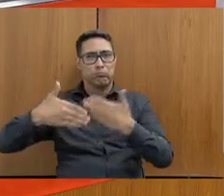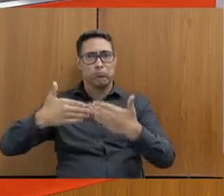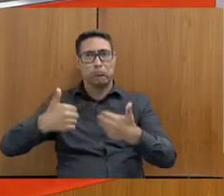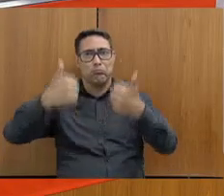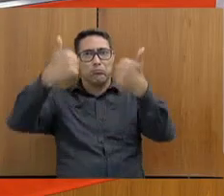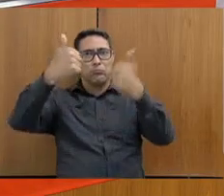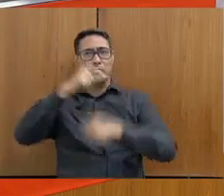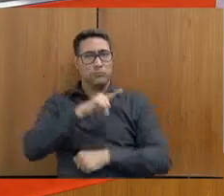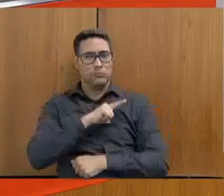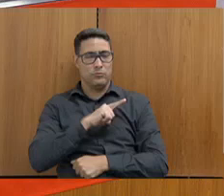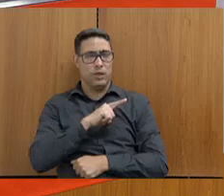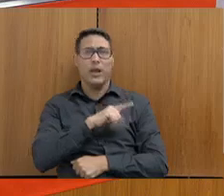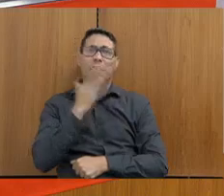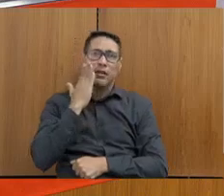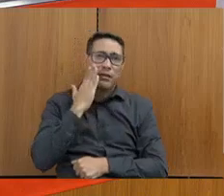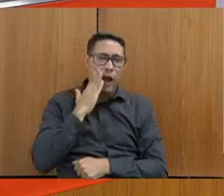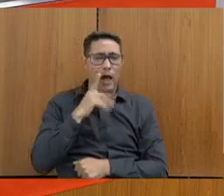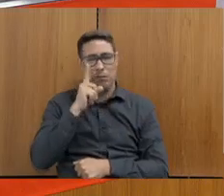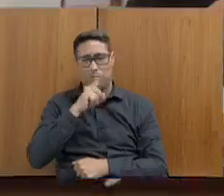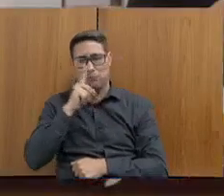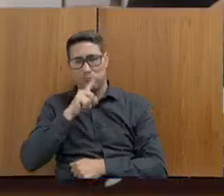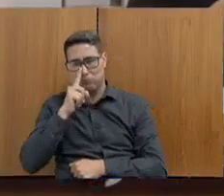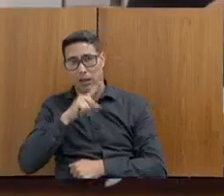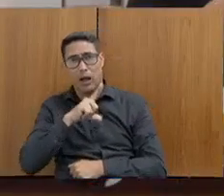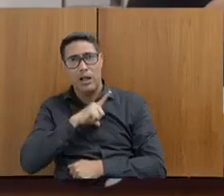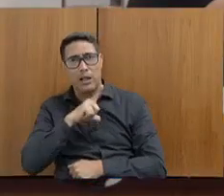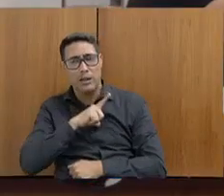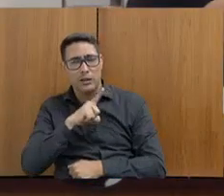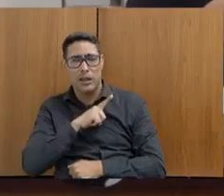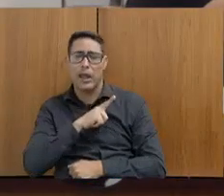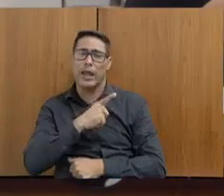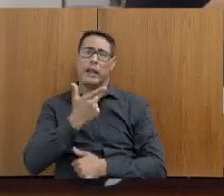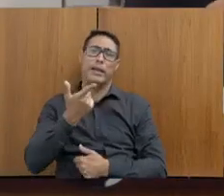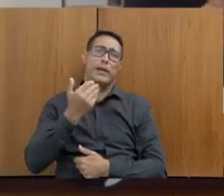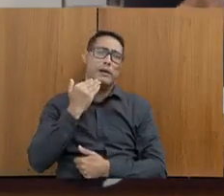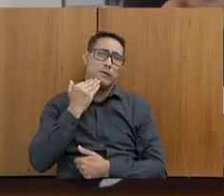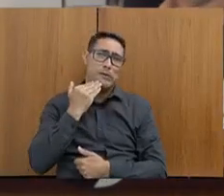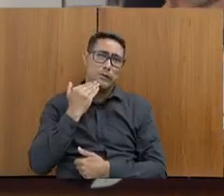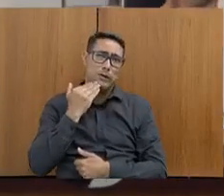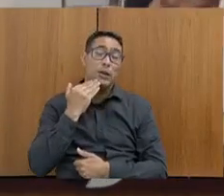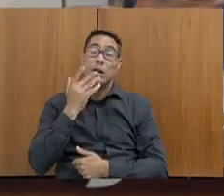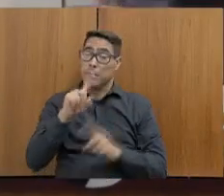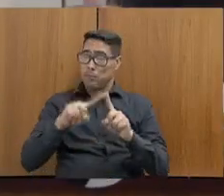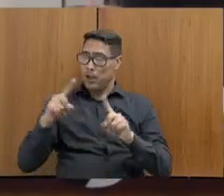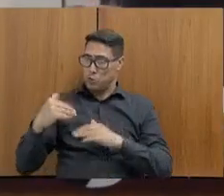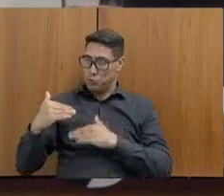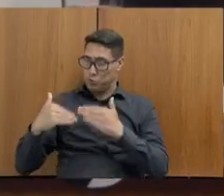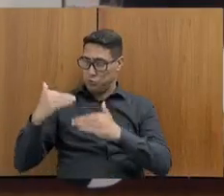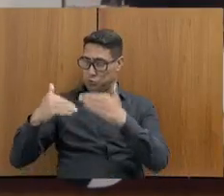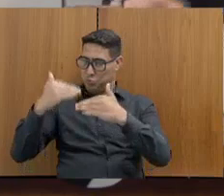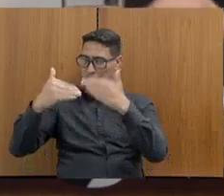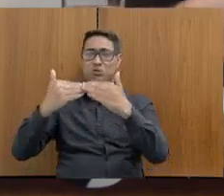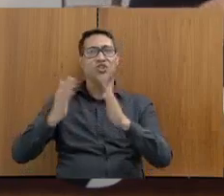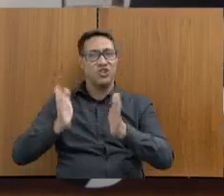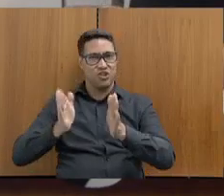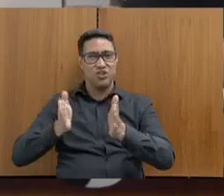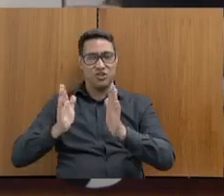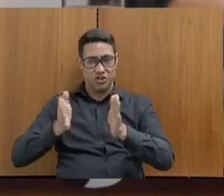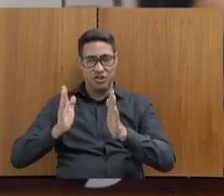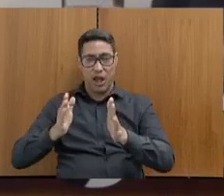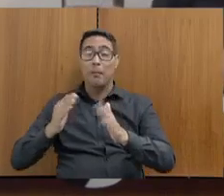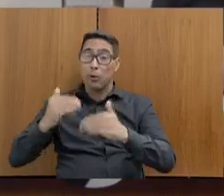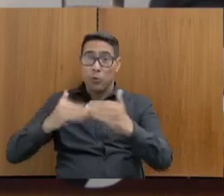perfeito, sabemos das fábias, sabemos que precisamos avançar muito, evoluir muito, não temos dúvida disso,